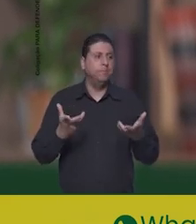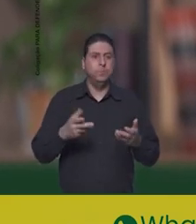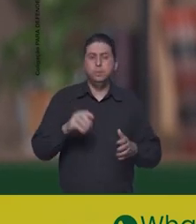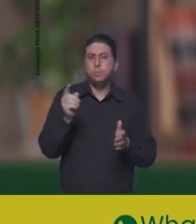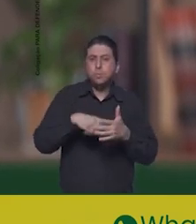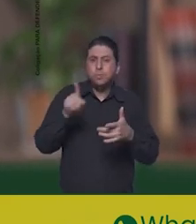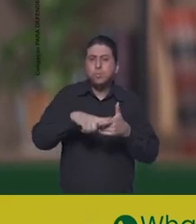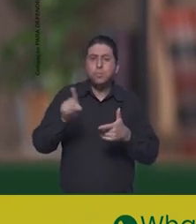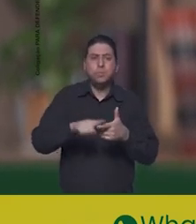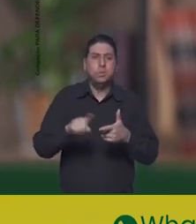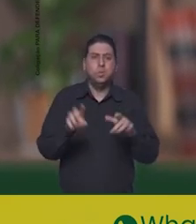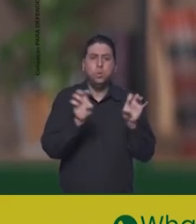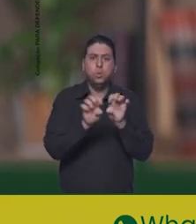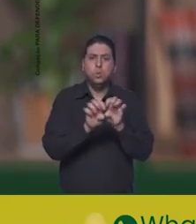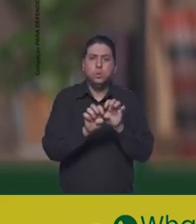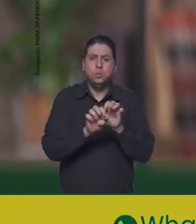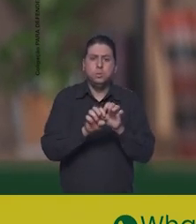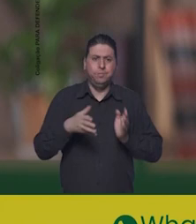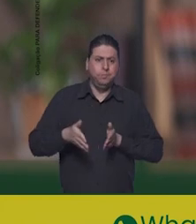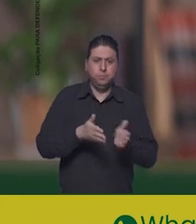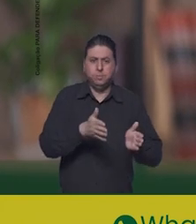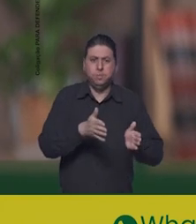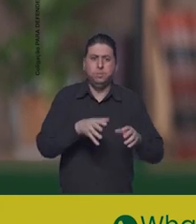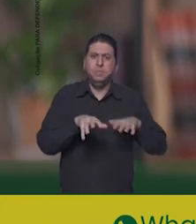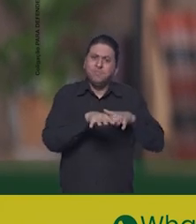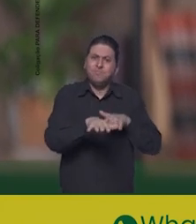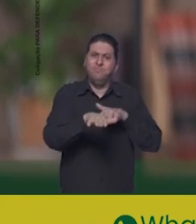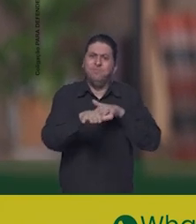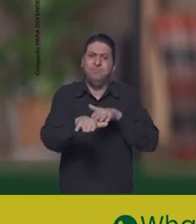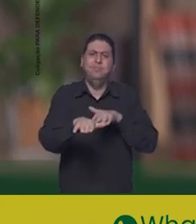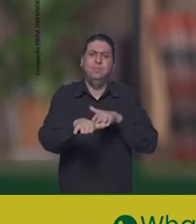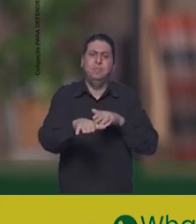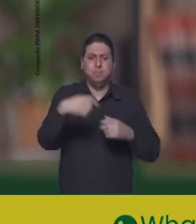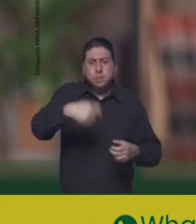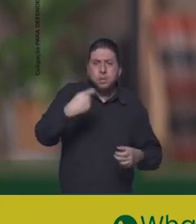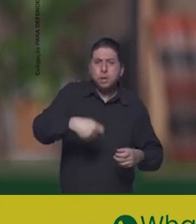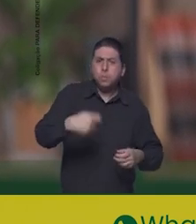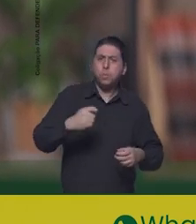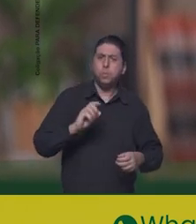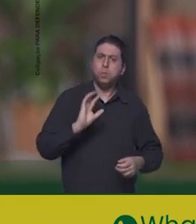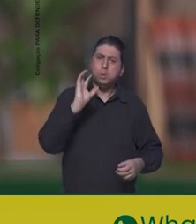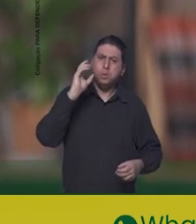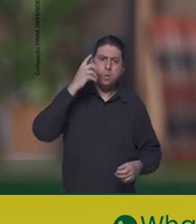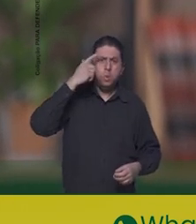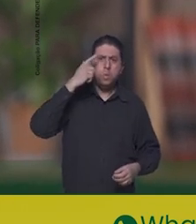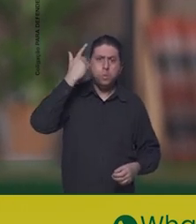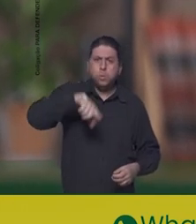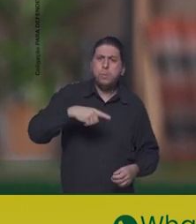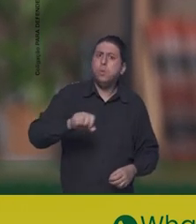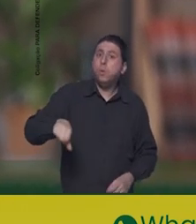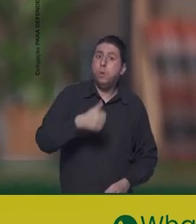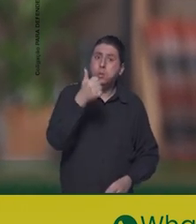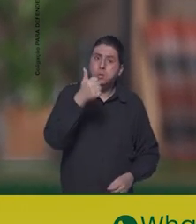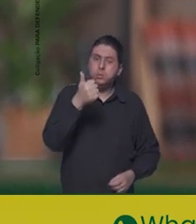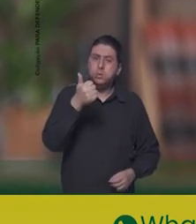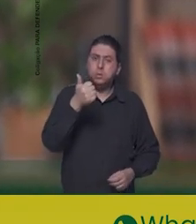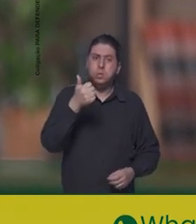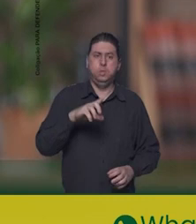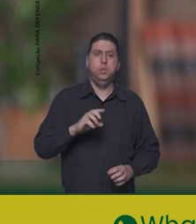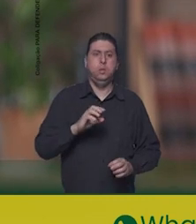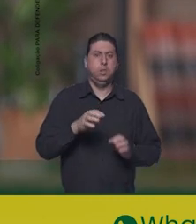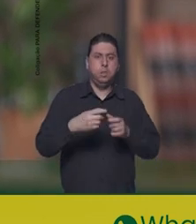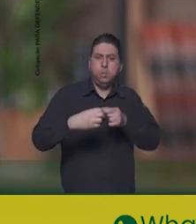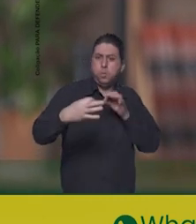problemas na infraestrutura. Estradas precárias dificultando o transporte. Precisamos de soluções melhores,